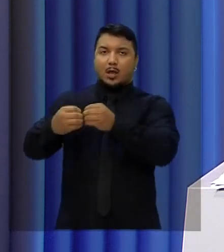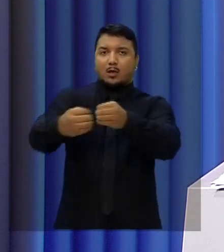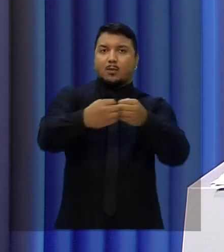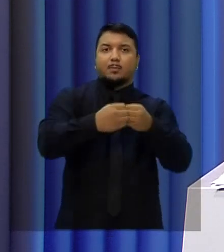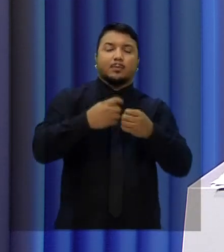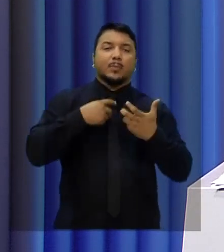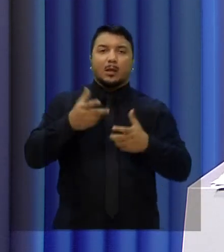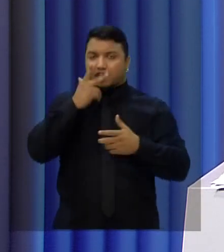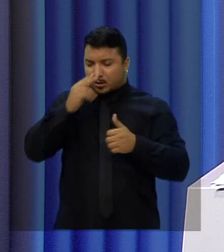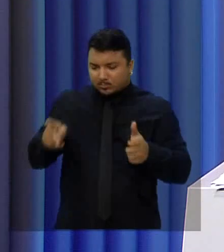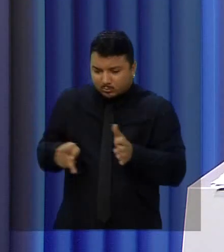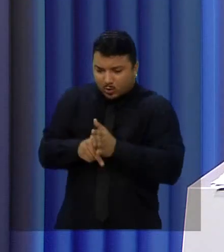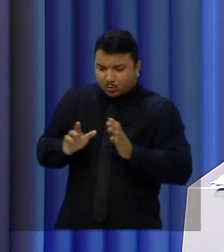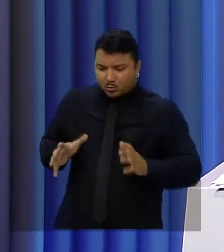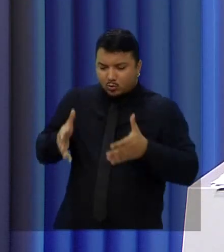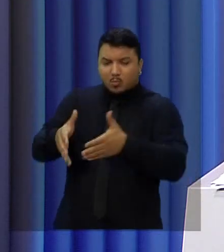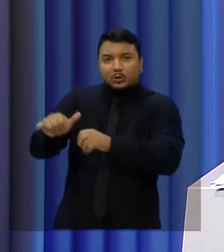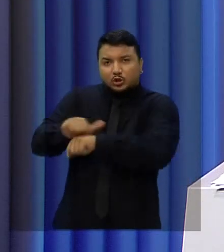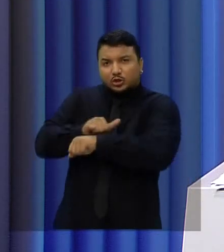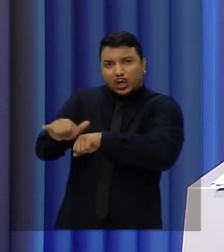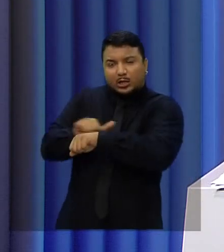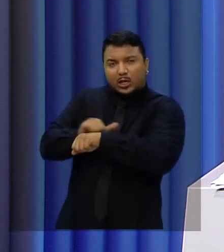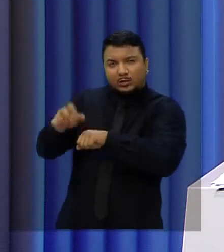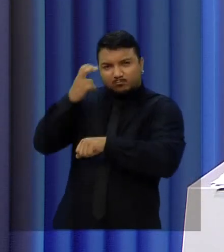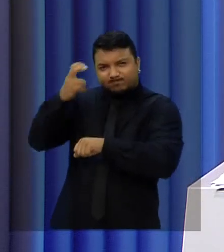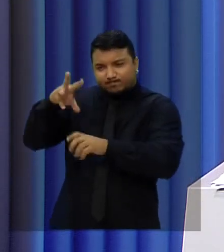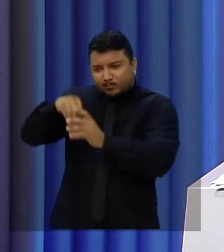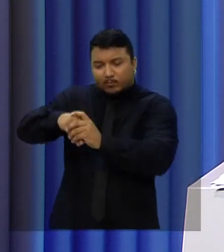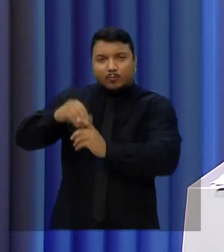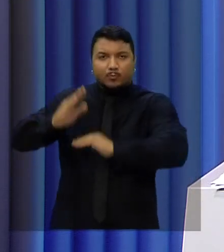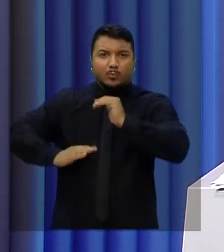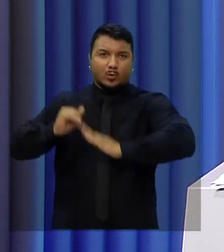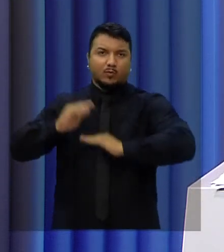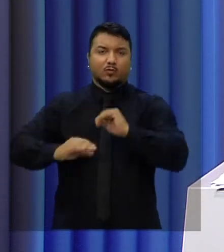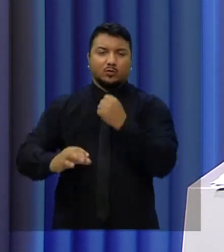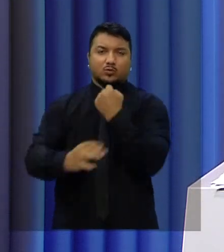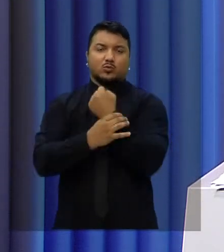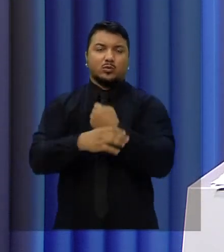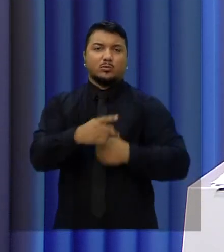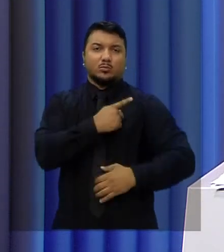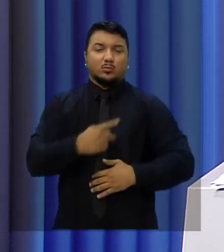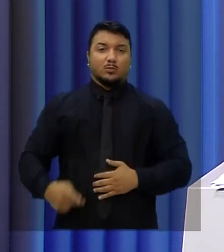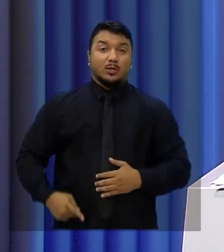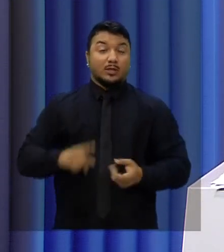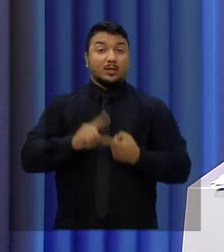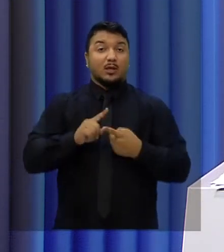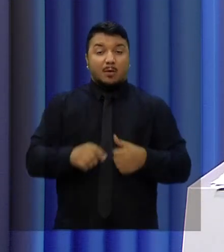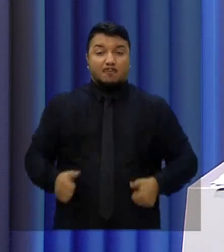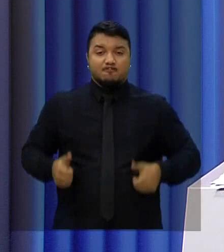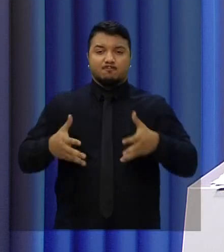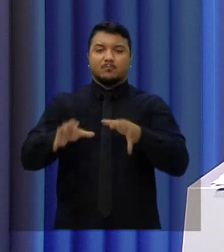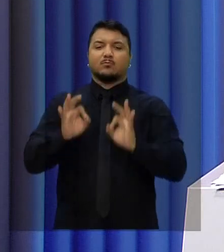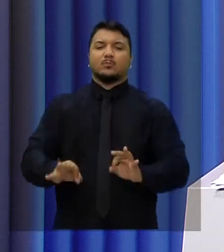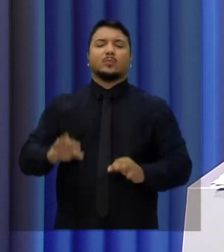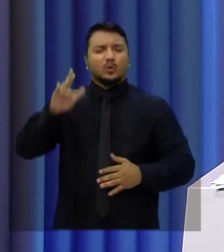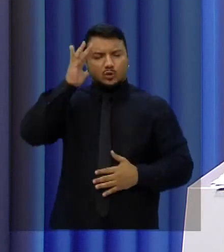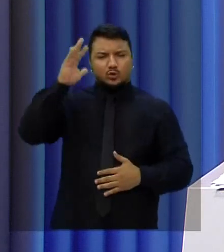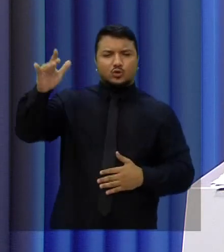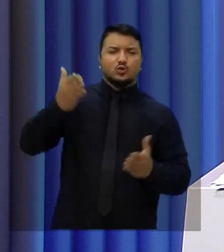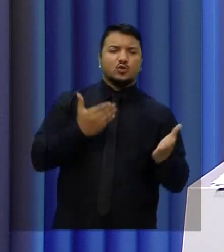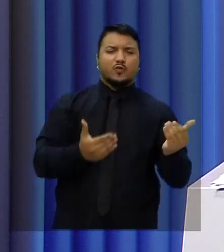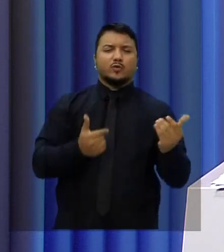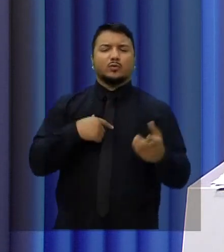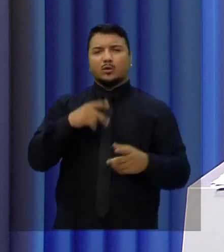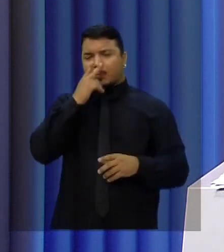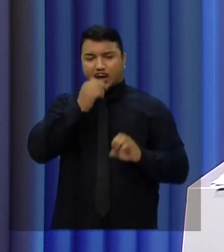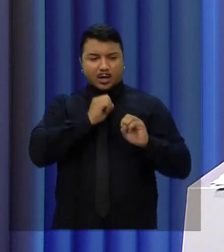inteligência, na valorização do profissional de segurança pública. E, do outro lado, apostar no sonho da juventude, educar,